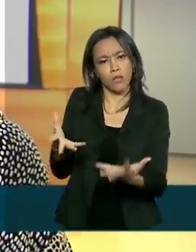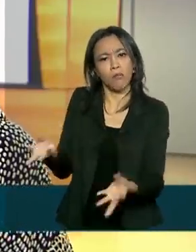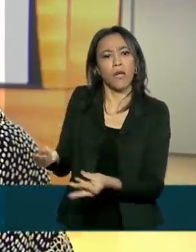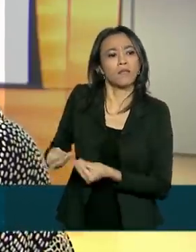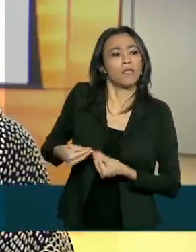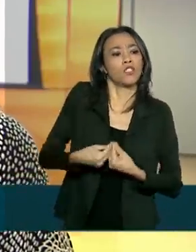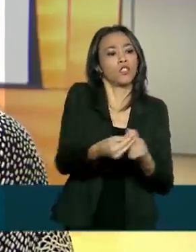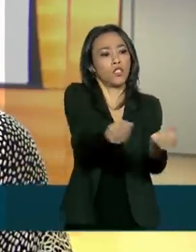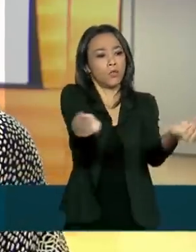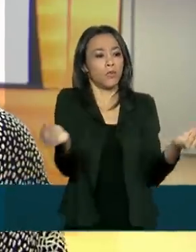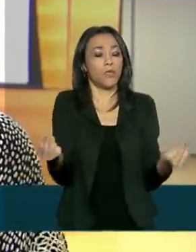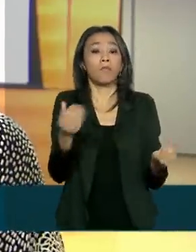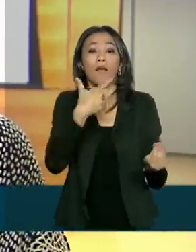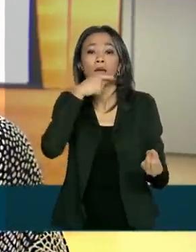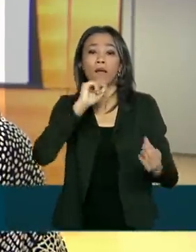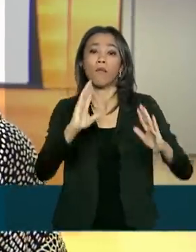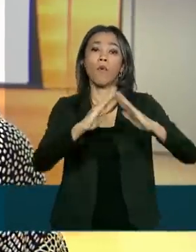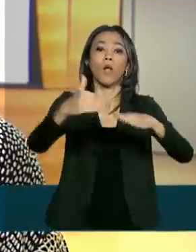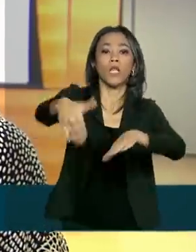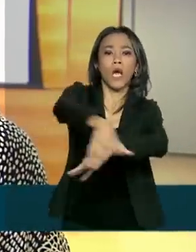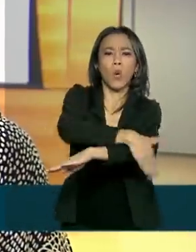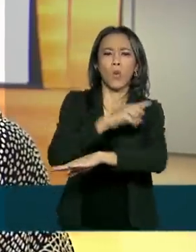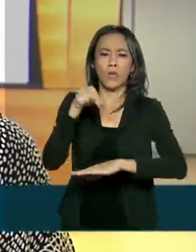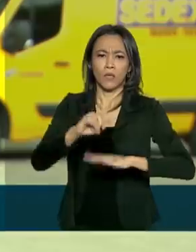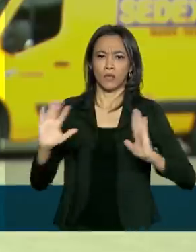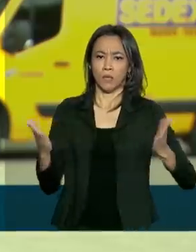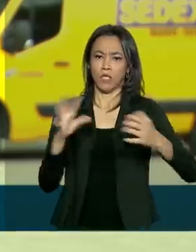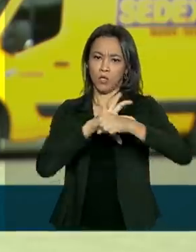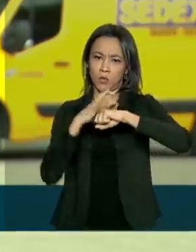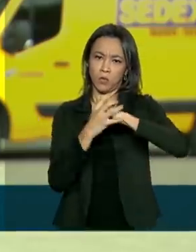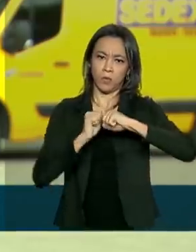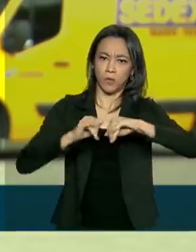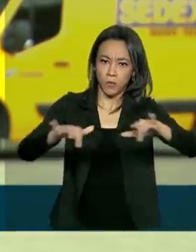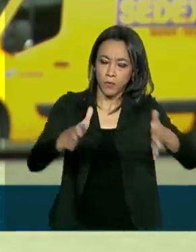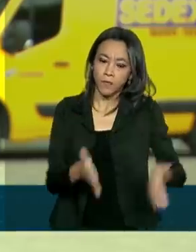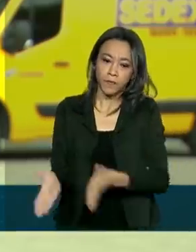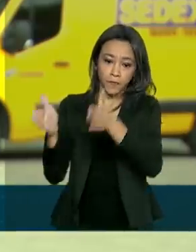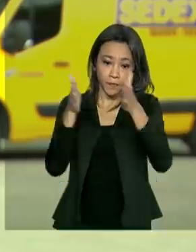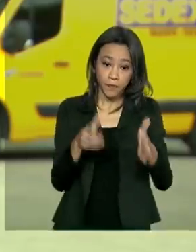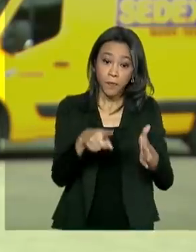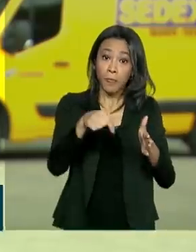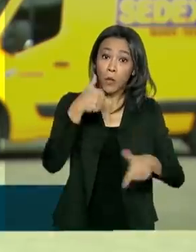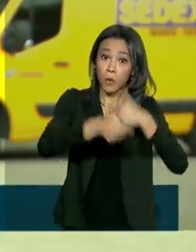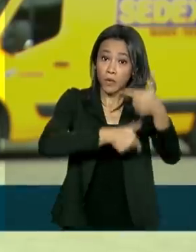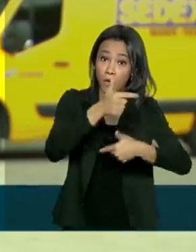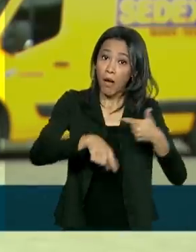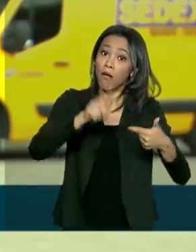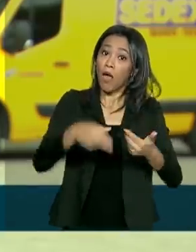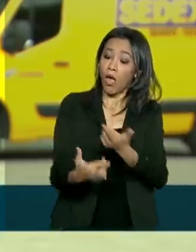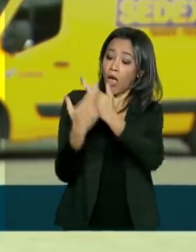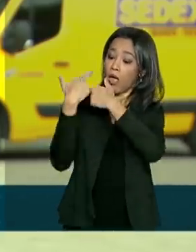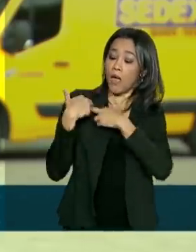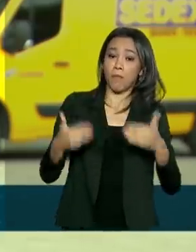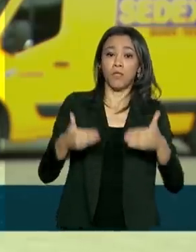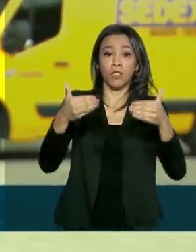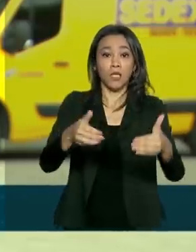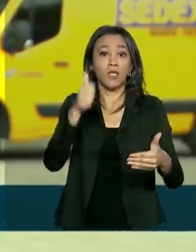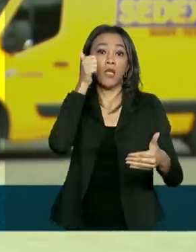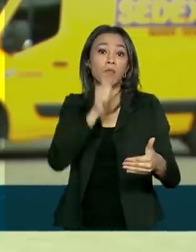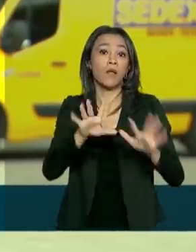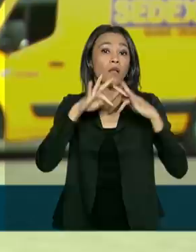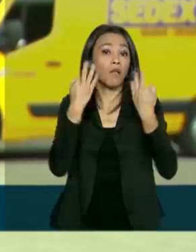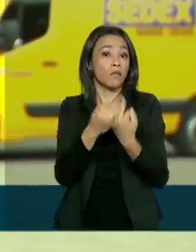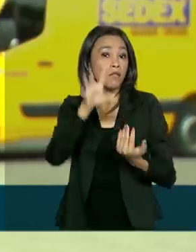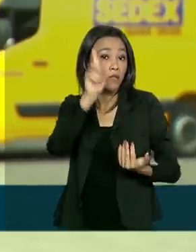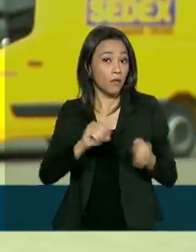a população de rua nesse momento da pandemia. A iniciativa faz parte das ações do Ministério da Mulher, da Família e dos